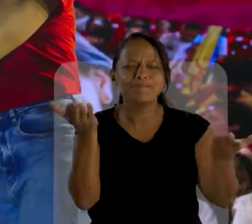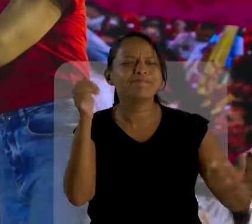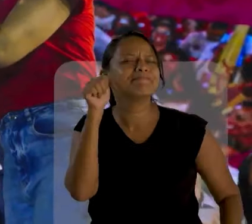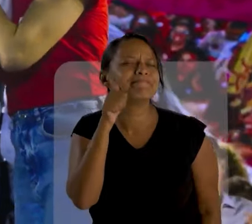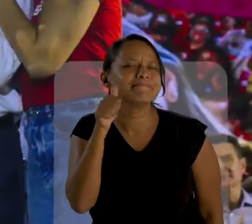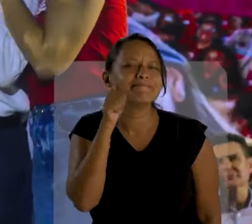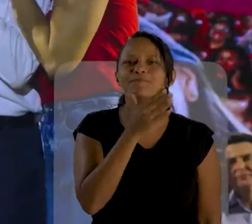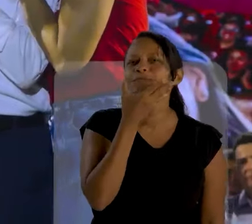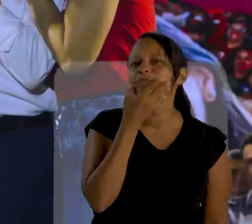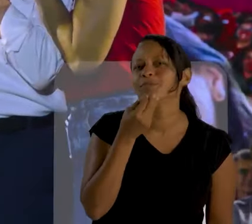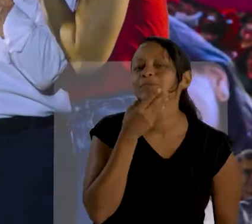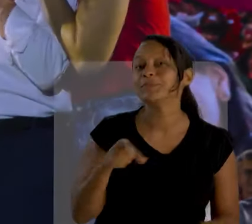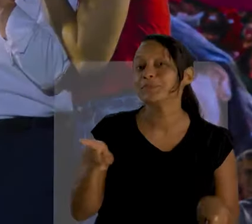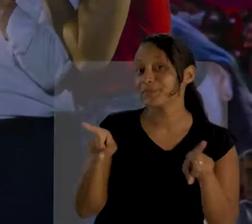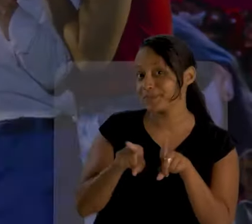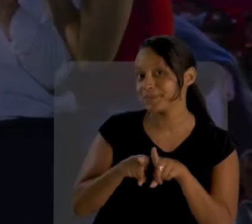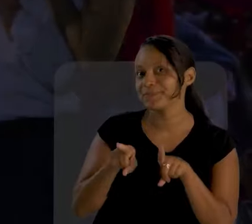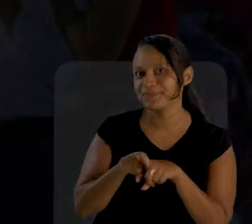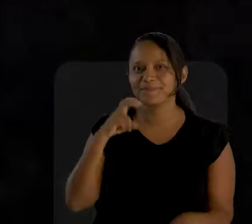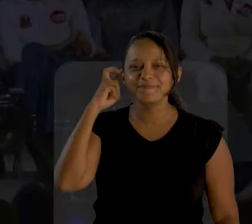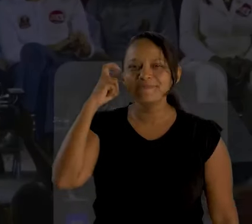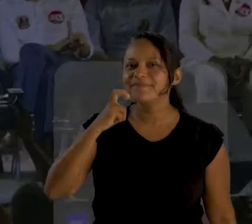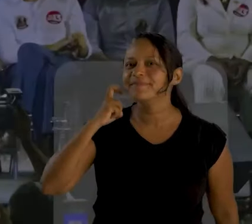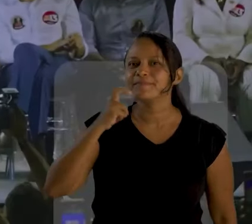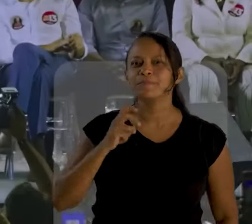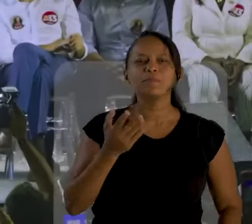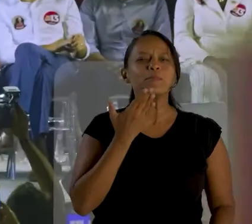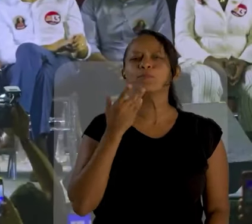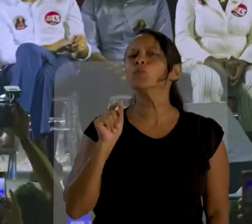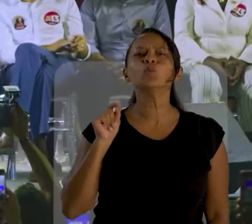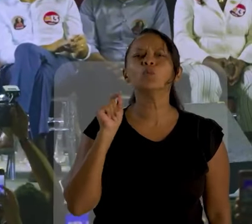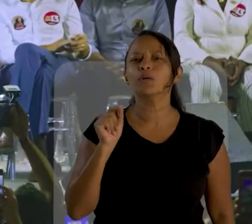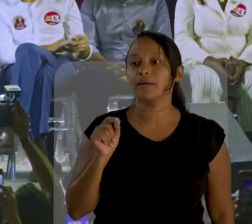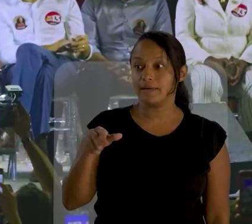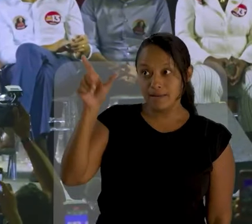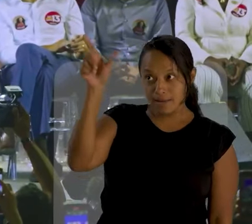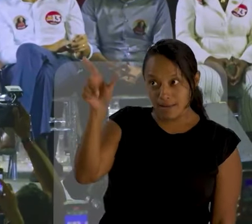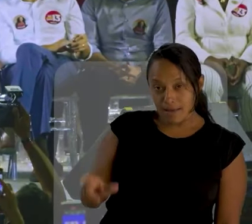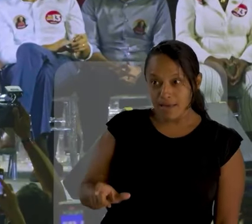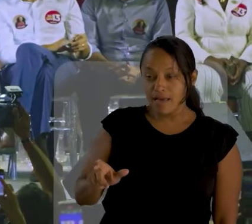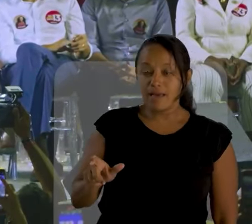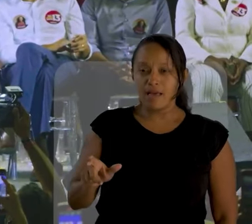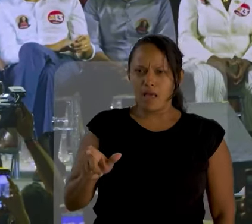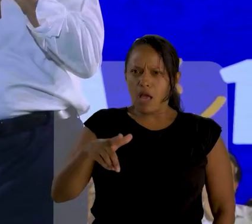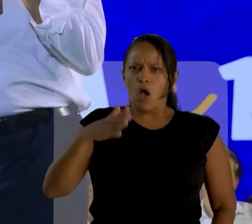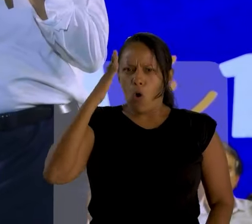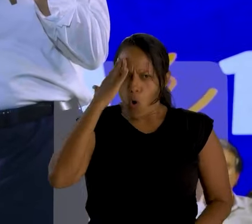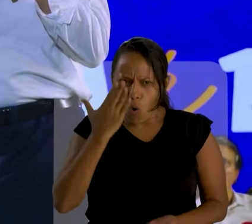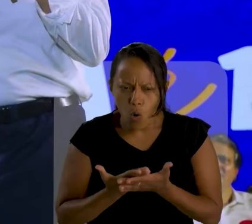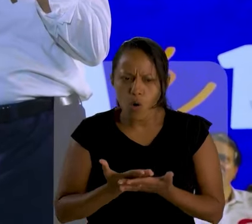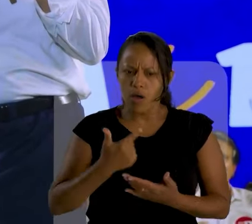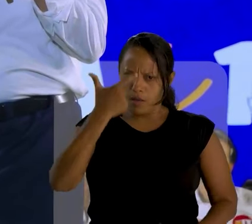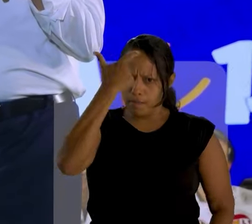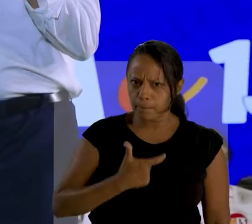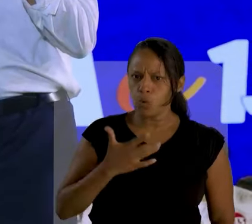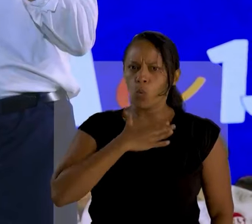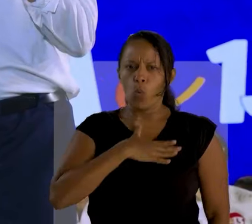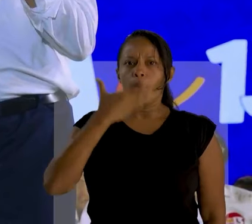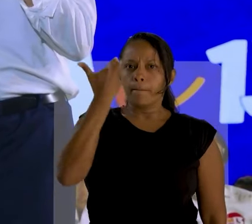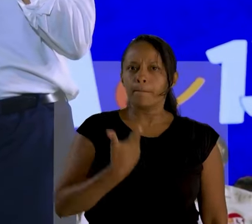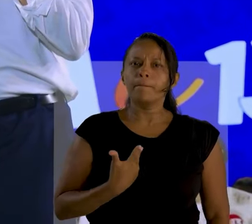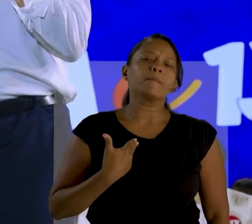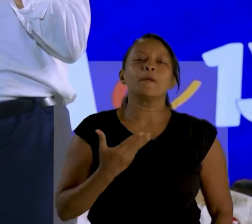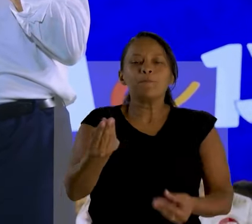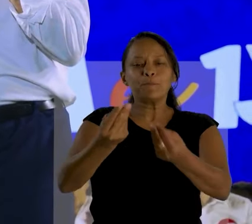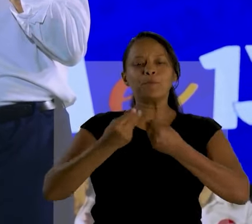Eu queria pedir para as mulheres e para os homens de Natal. Que gostam de mim. Que